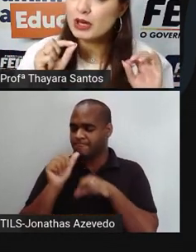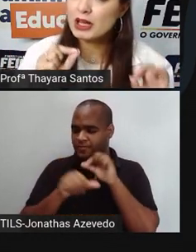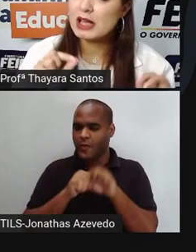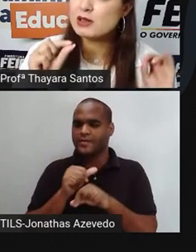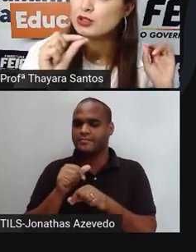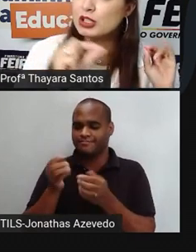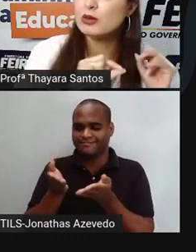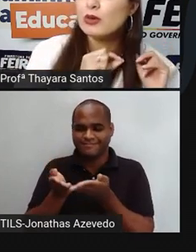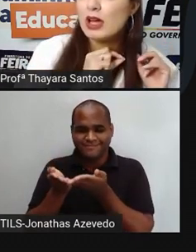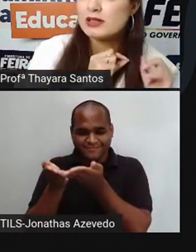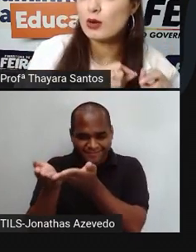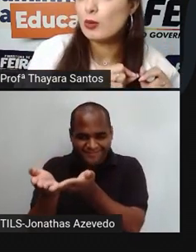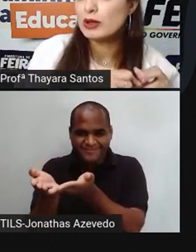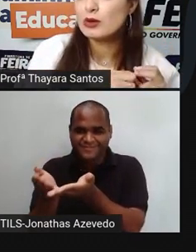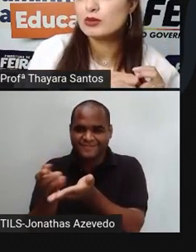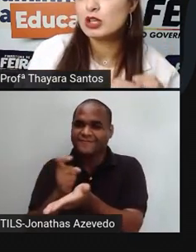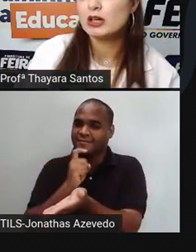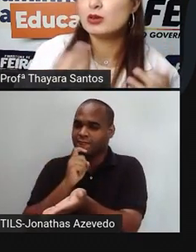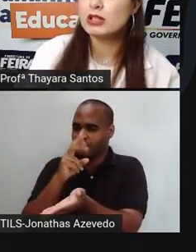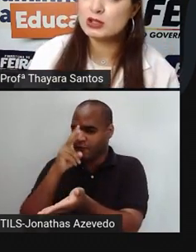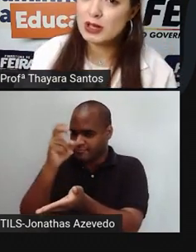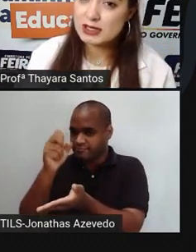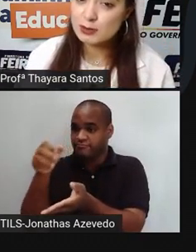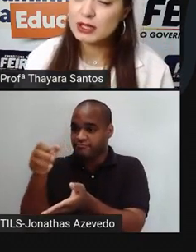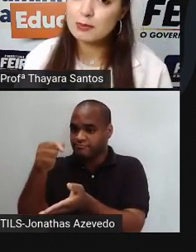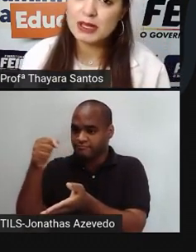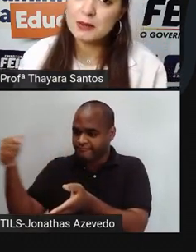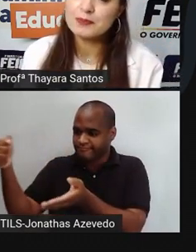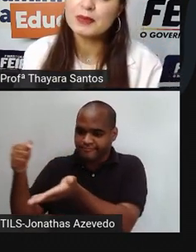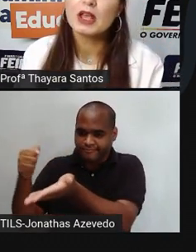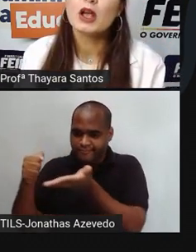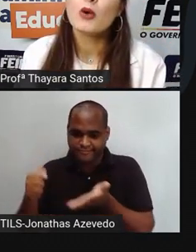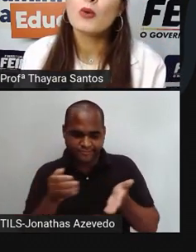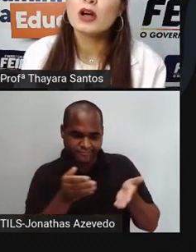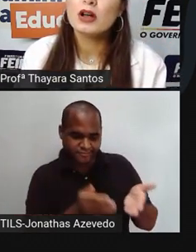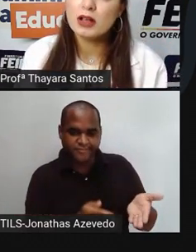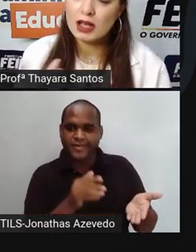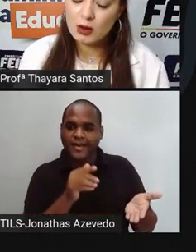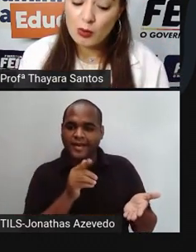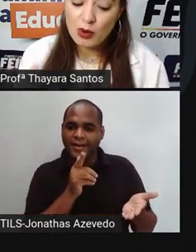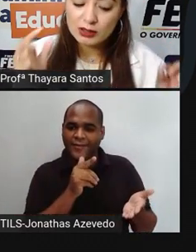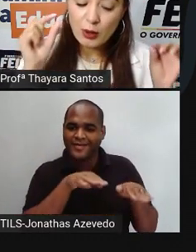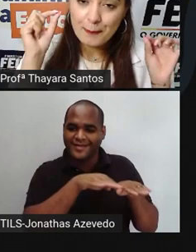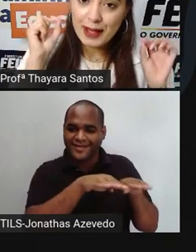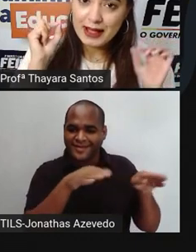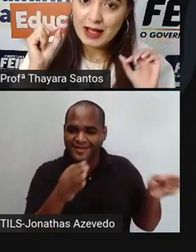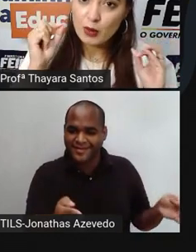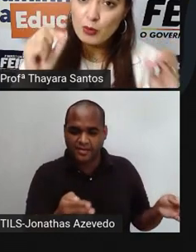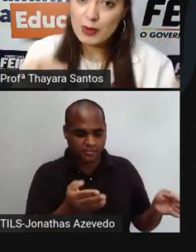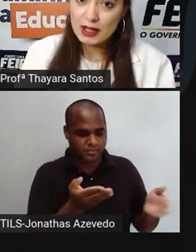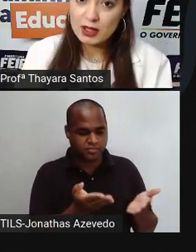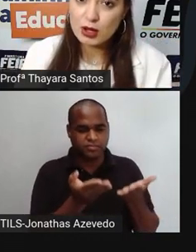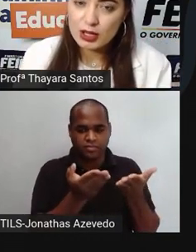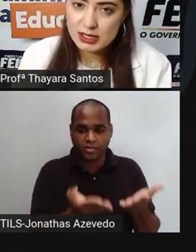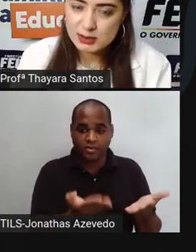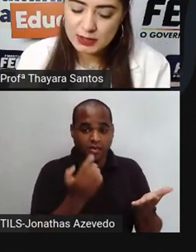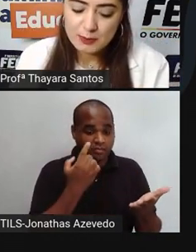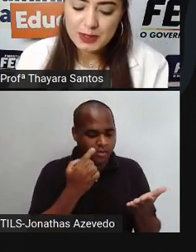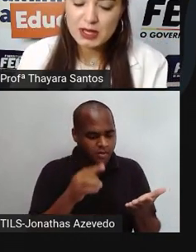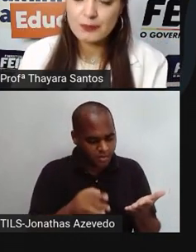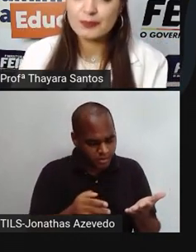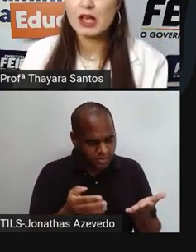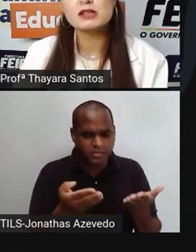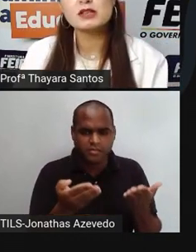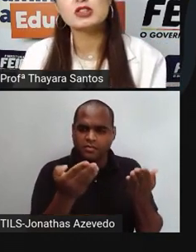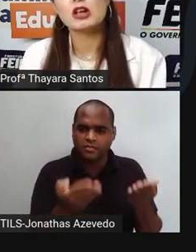Se por acaso eu tiro essa cuba do congelador, deixo ela em cima da pia, quando eu pegar a cuba e colocar em cima